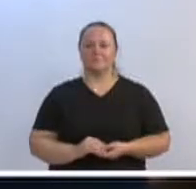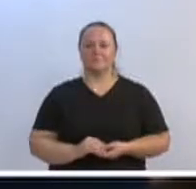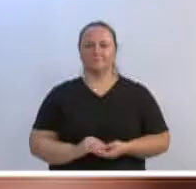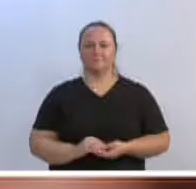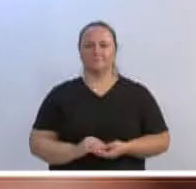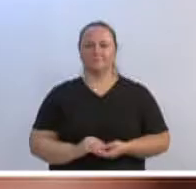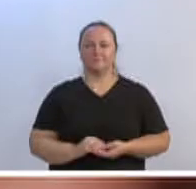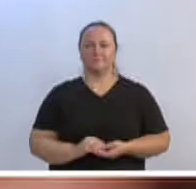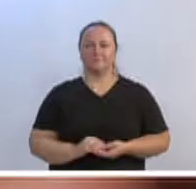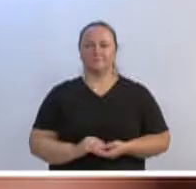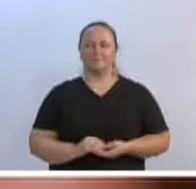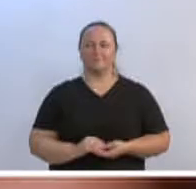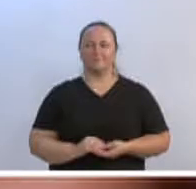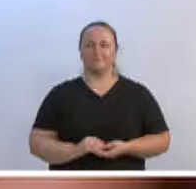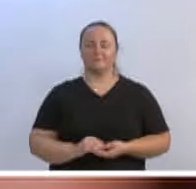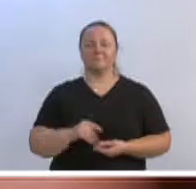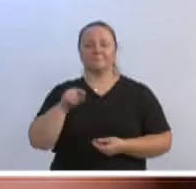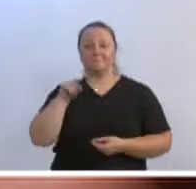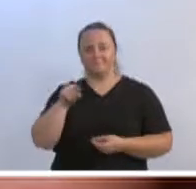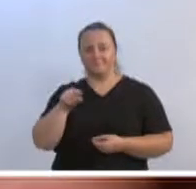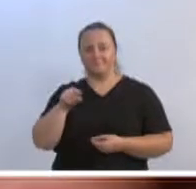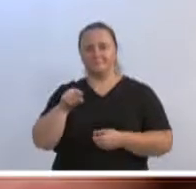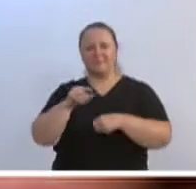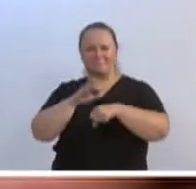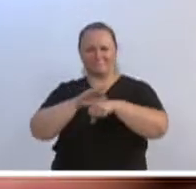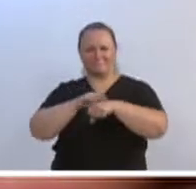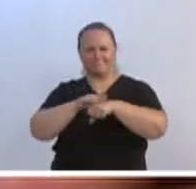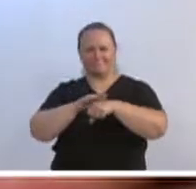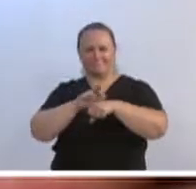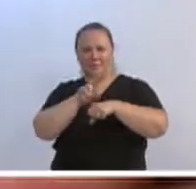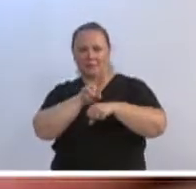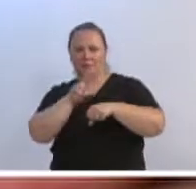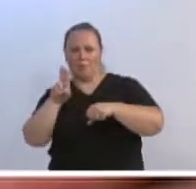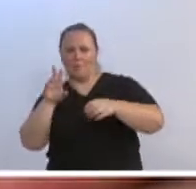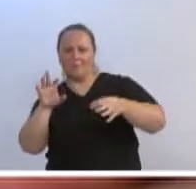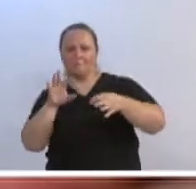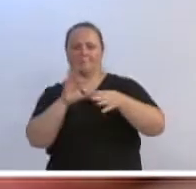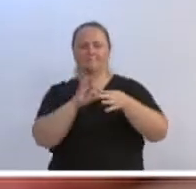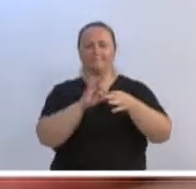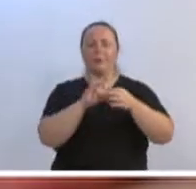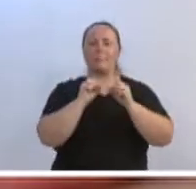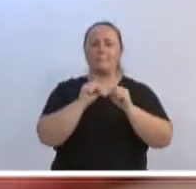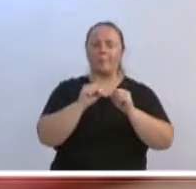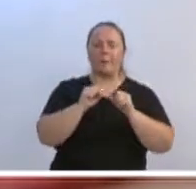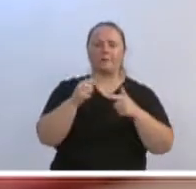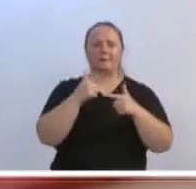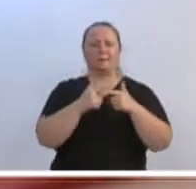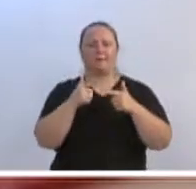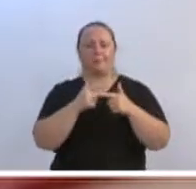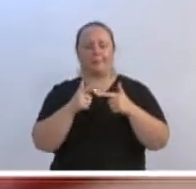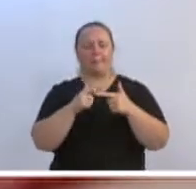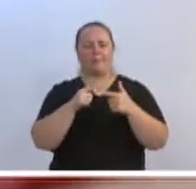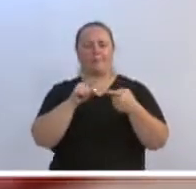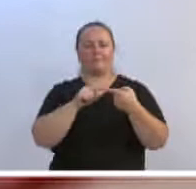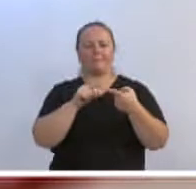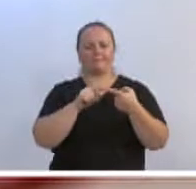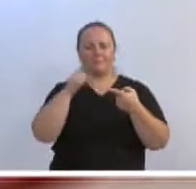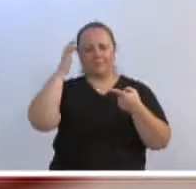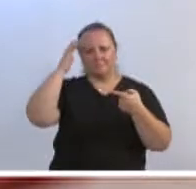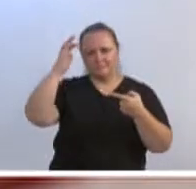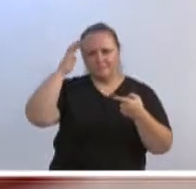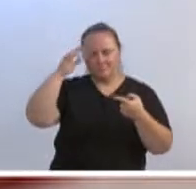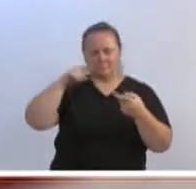Essa patologia tem muitos problemas associados, de hidrocefalia, de problemas ortopédicos, bexiga